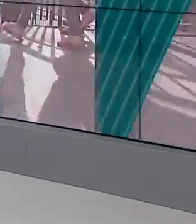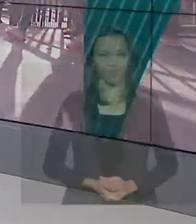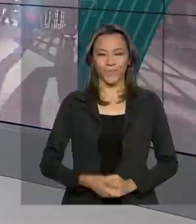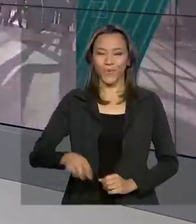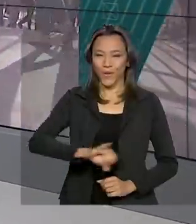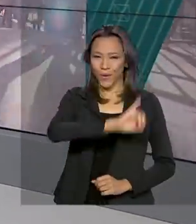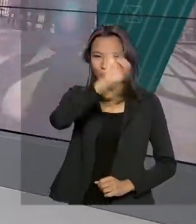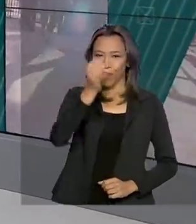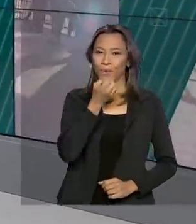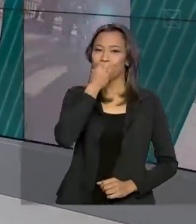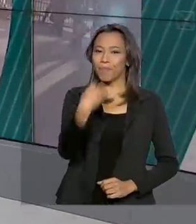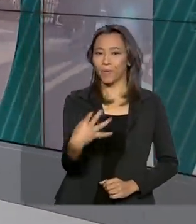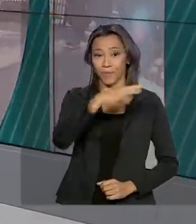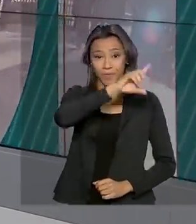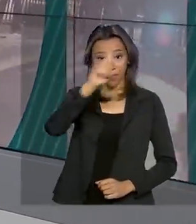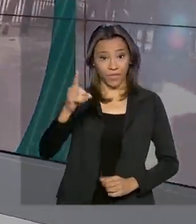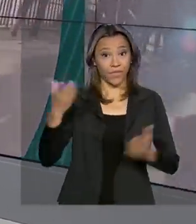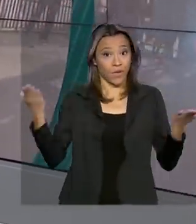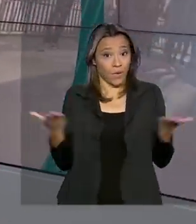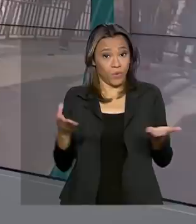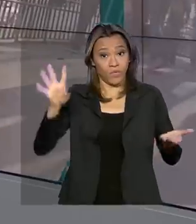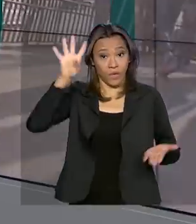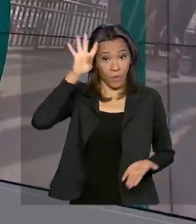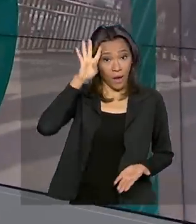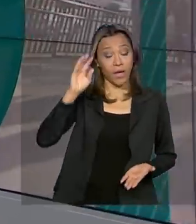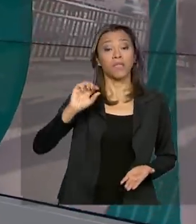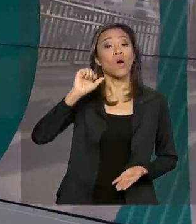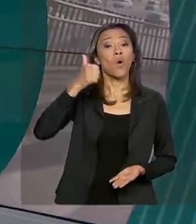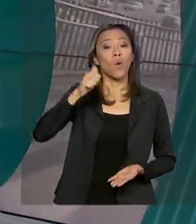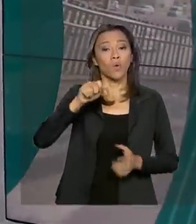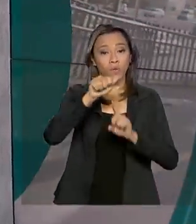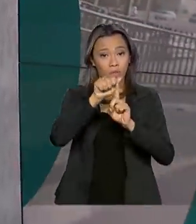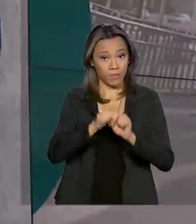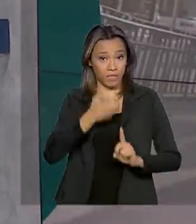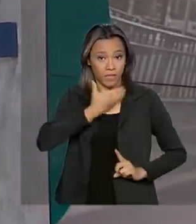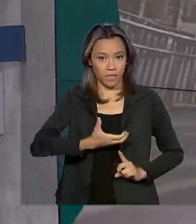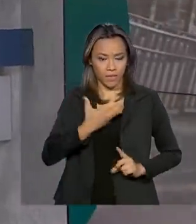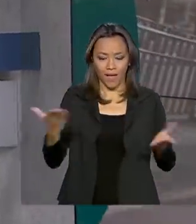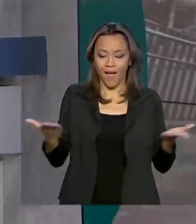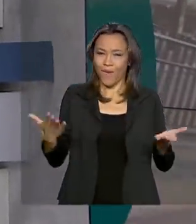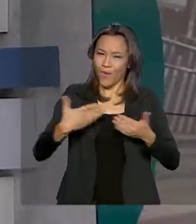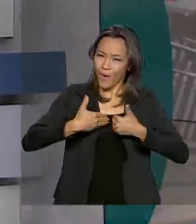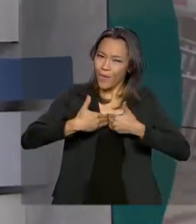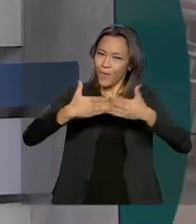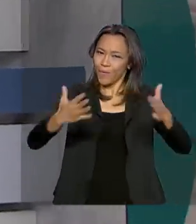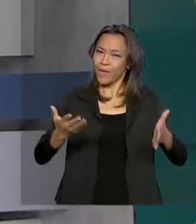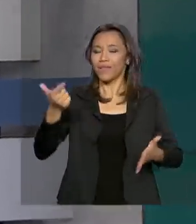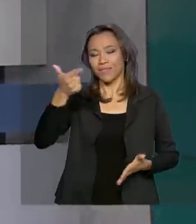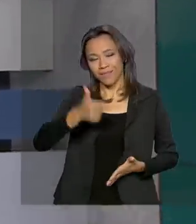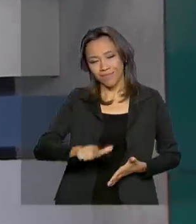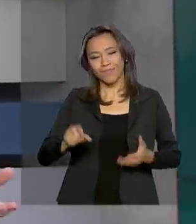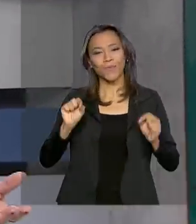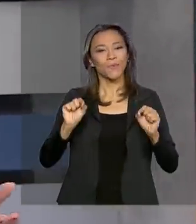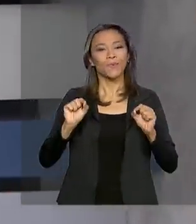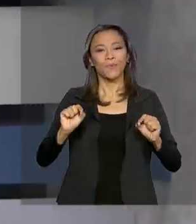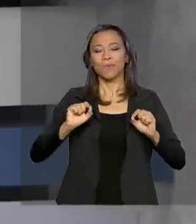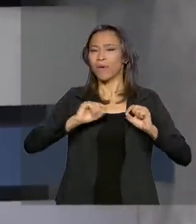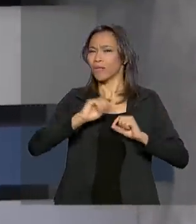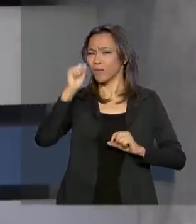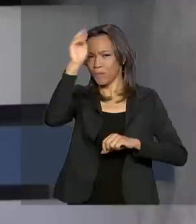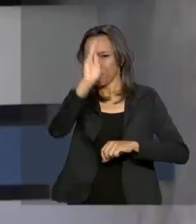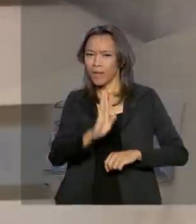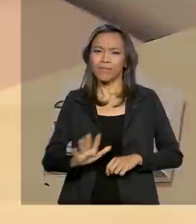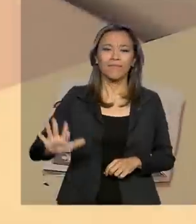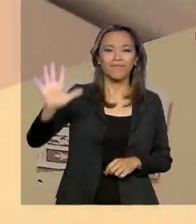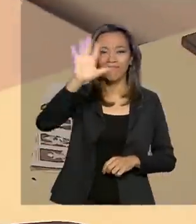Olá, bom dia pra você. Hoje é quarta-feira, 11 de dezembro. Começa agora mais uma edição do Brasil em Dia para todo